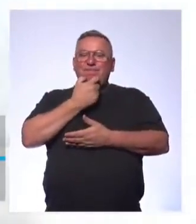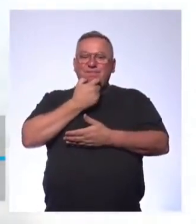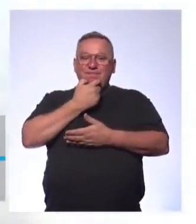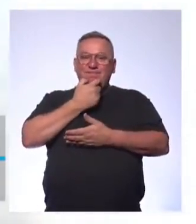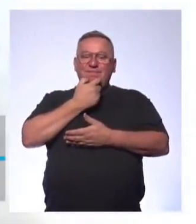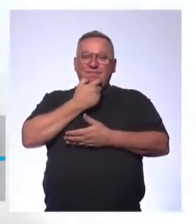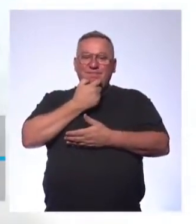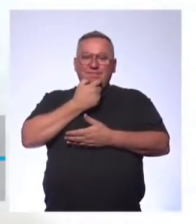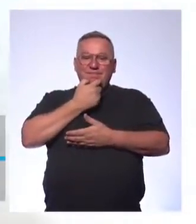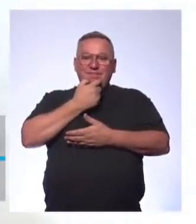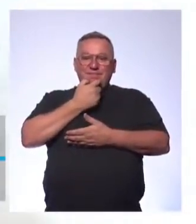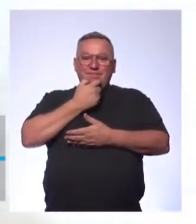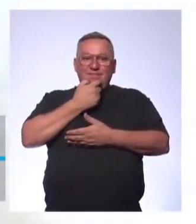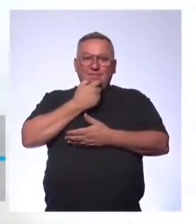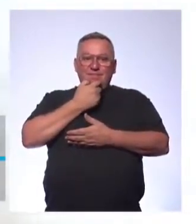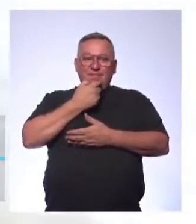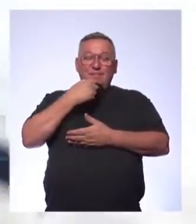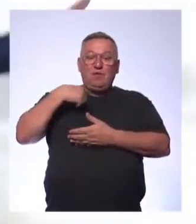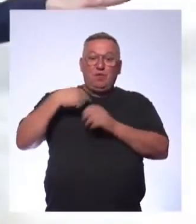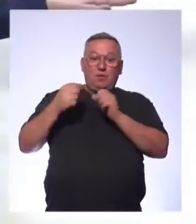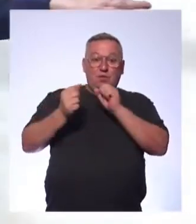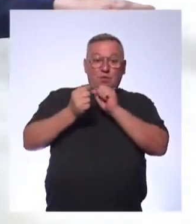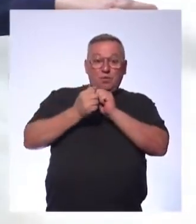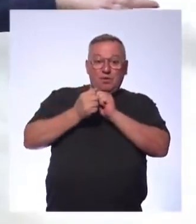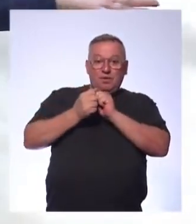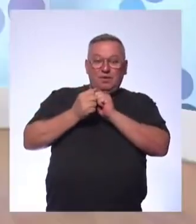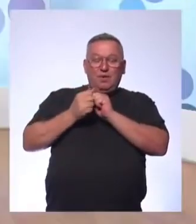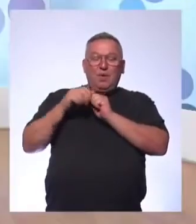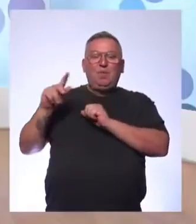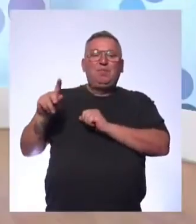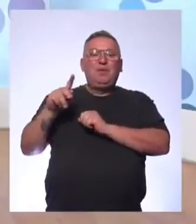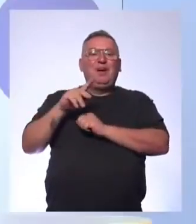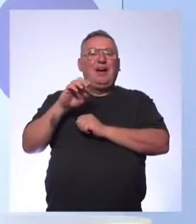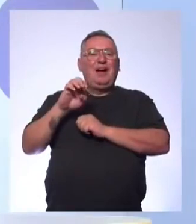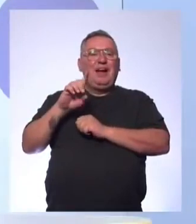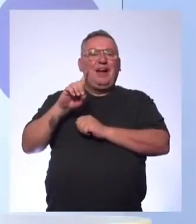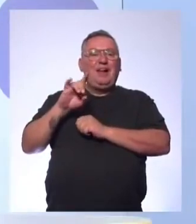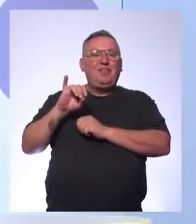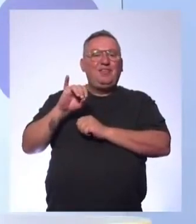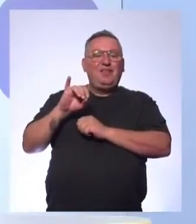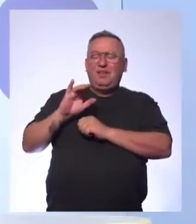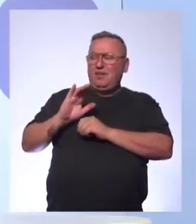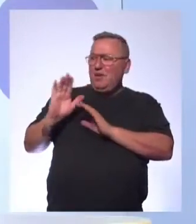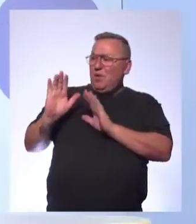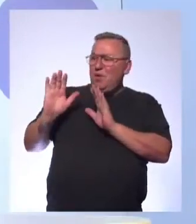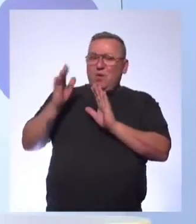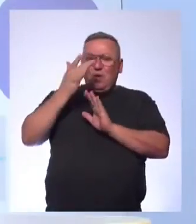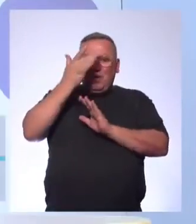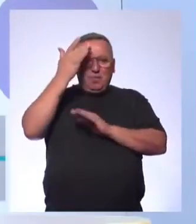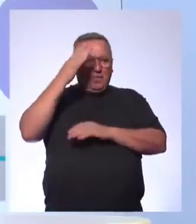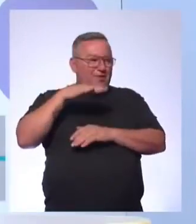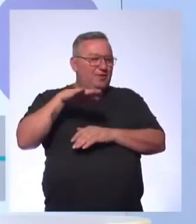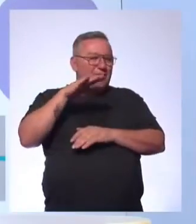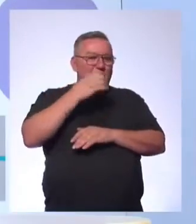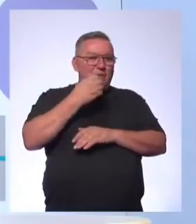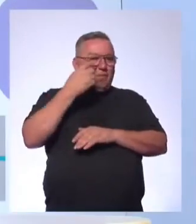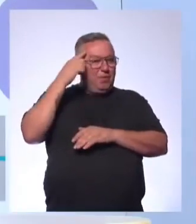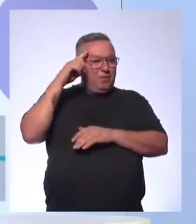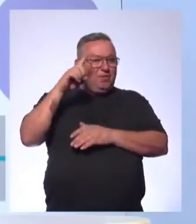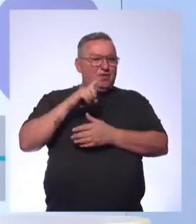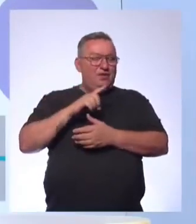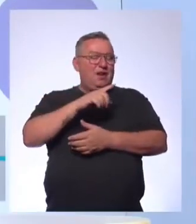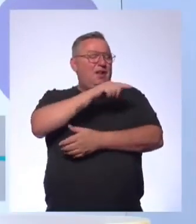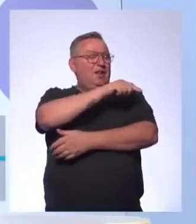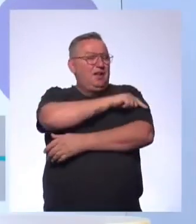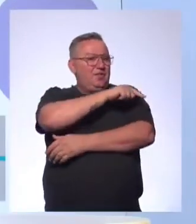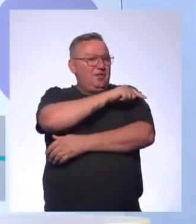inglês With me, comigo, teacher Eddie Hello everybody, hello students From the seventh grade, alunos do